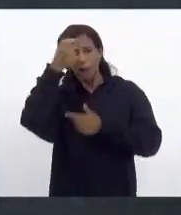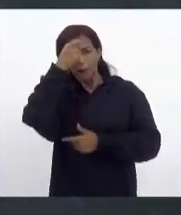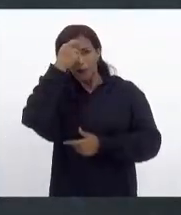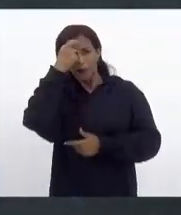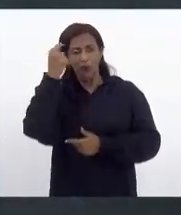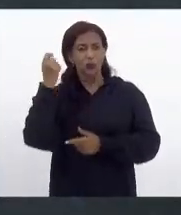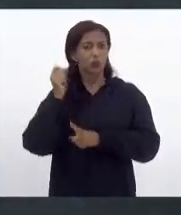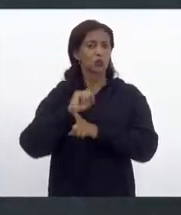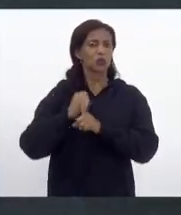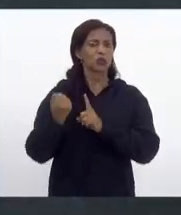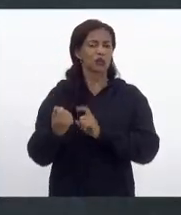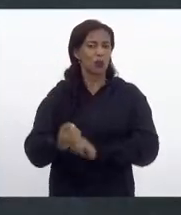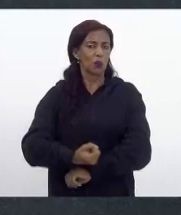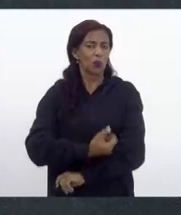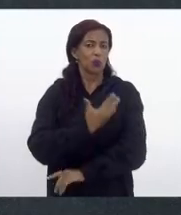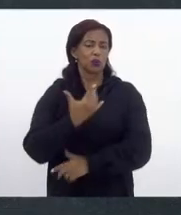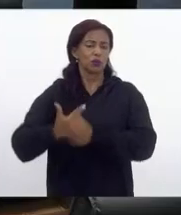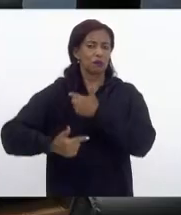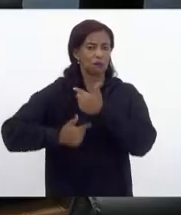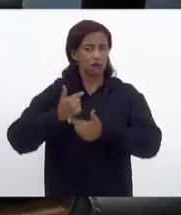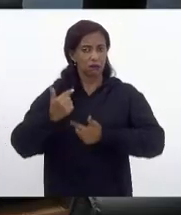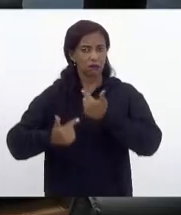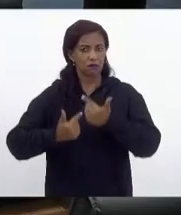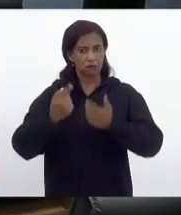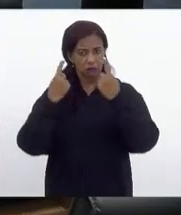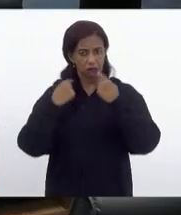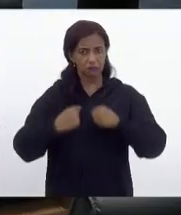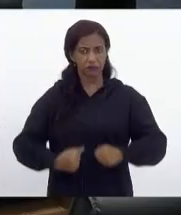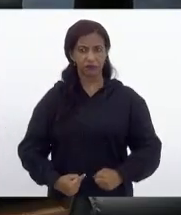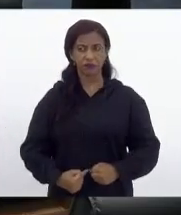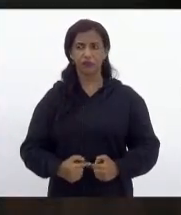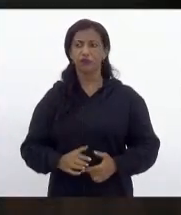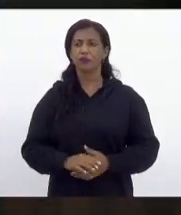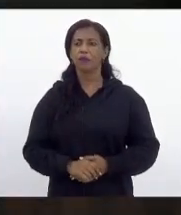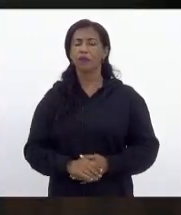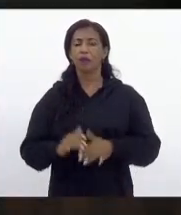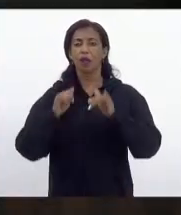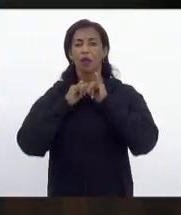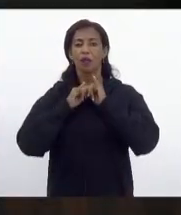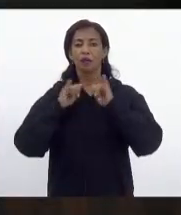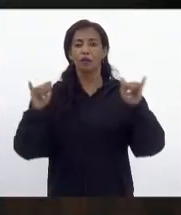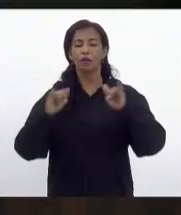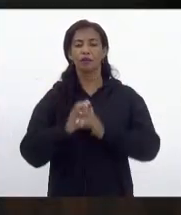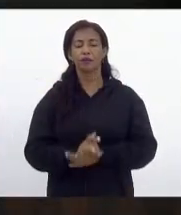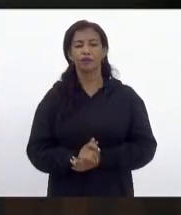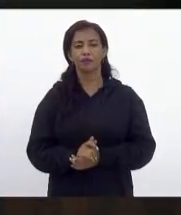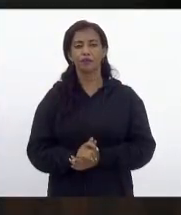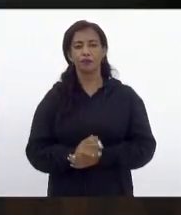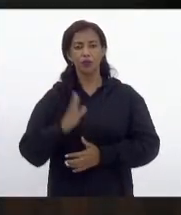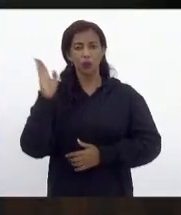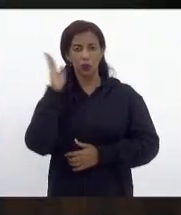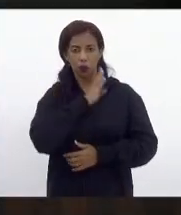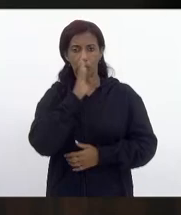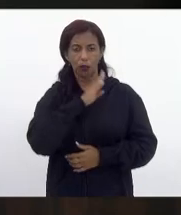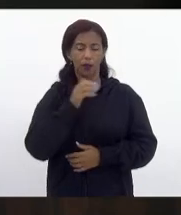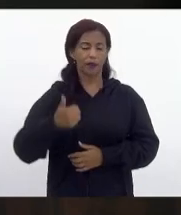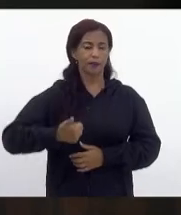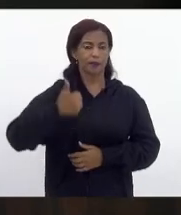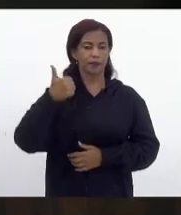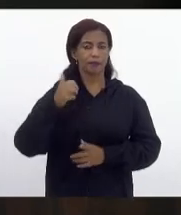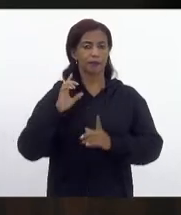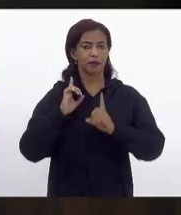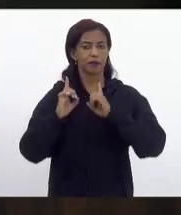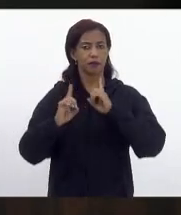psicossociais e emocionais. Muito obrigado, presidente. Diferente. Anuncio. Em tramitação ordinária e primeira discussão,